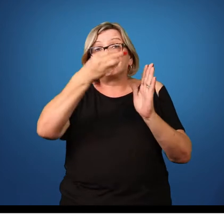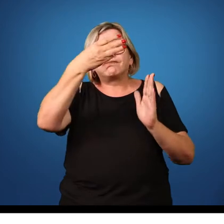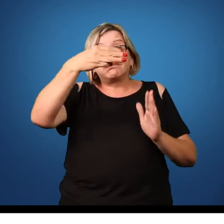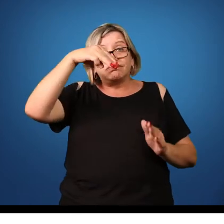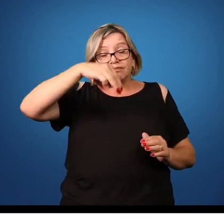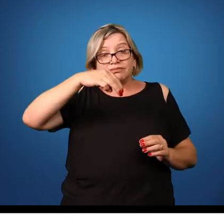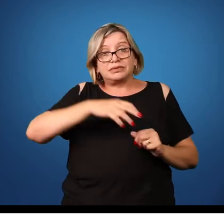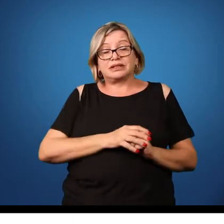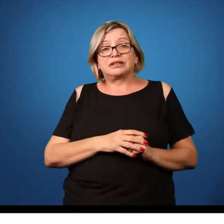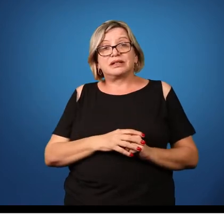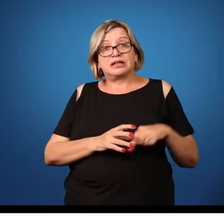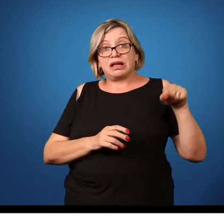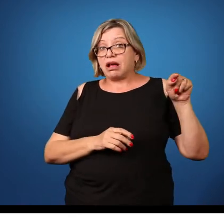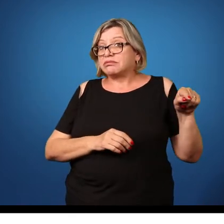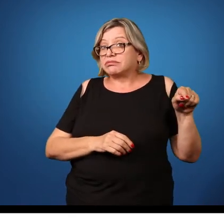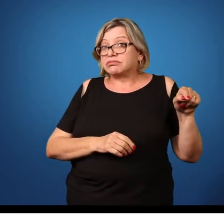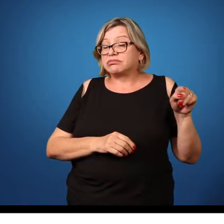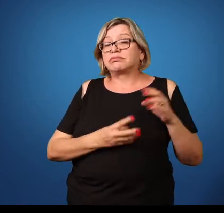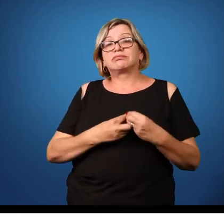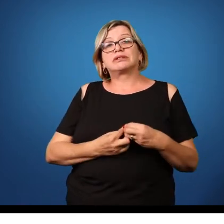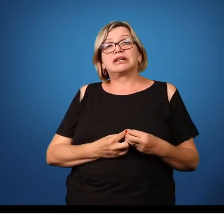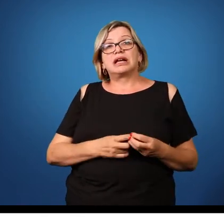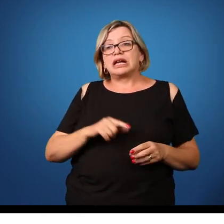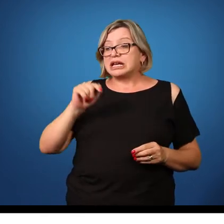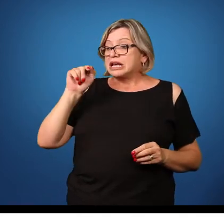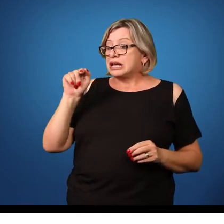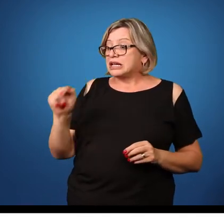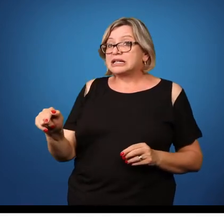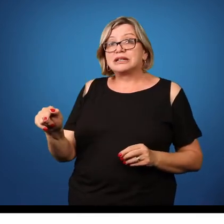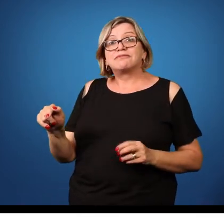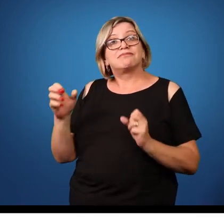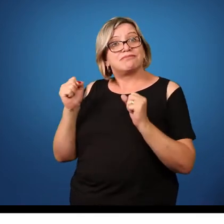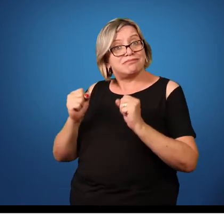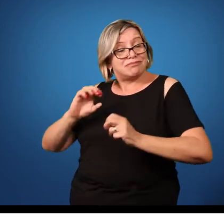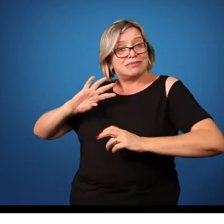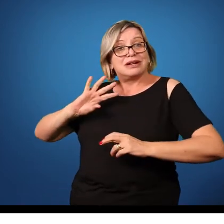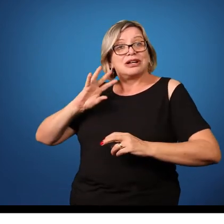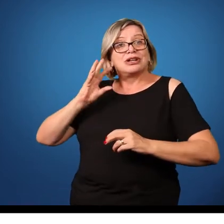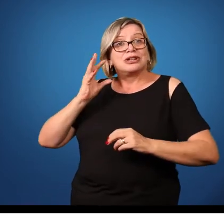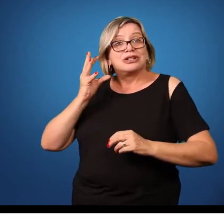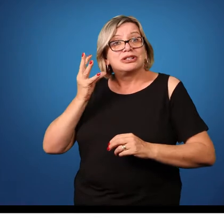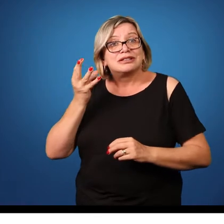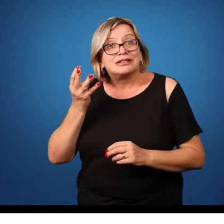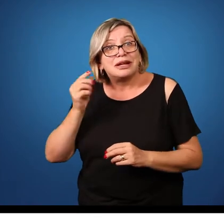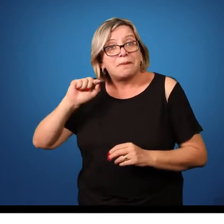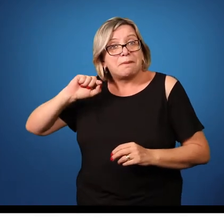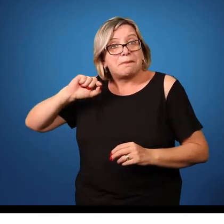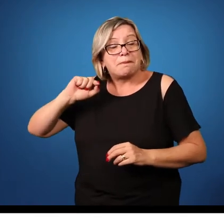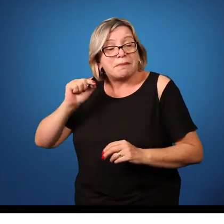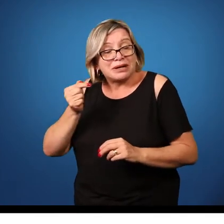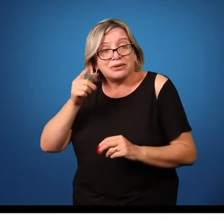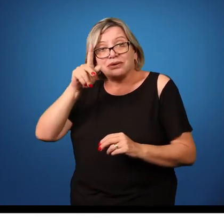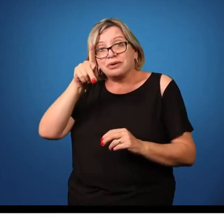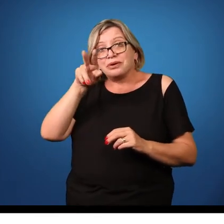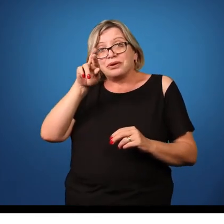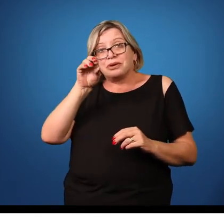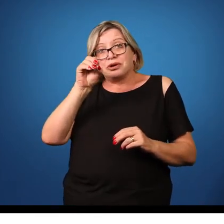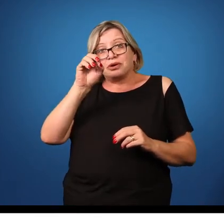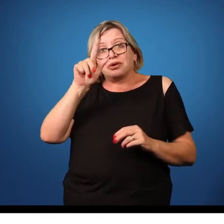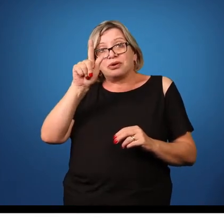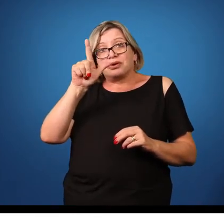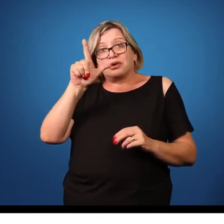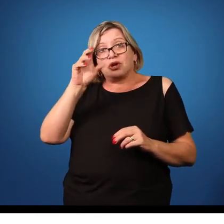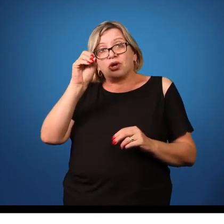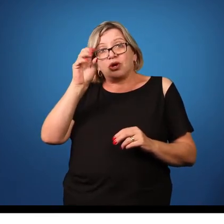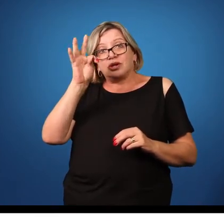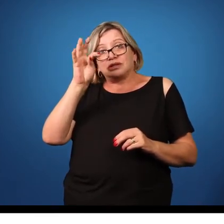tênia saginata, ela pode atingir até 1.000 proglótides com cerca de